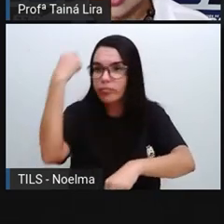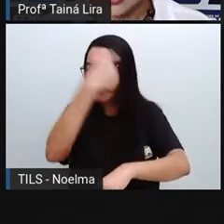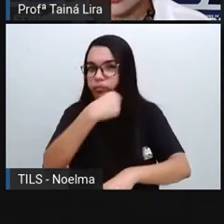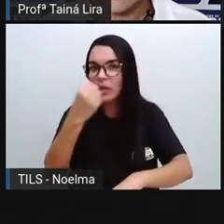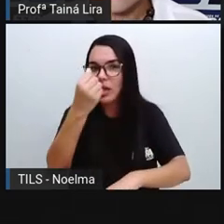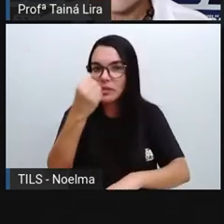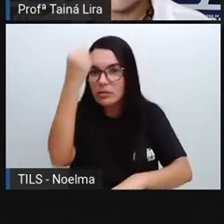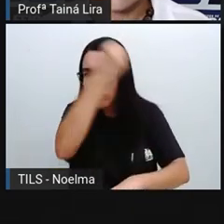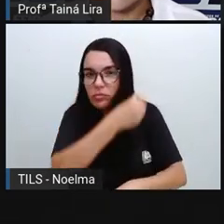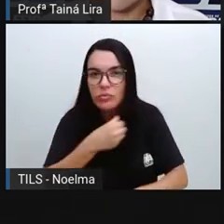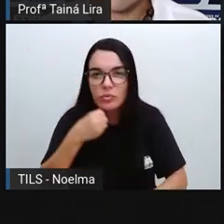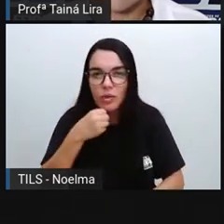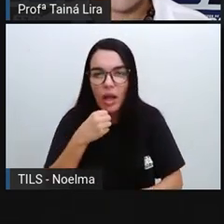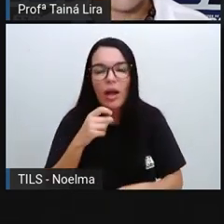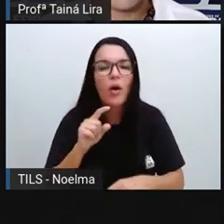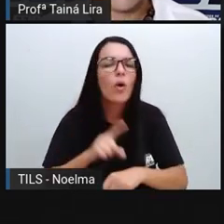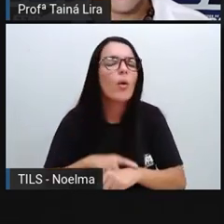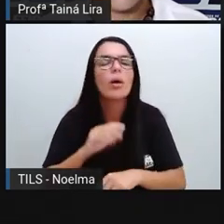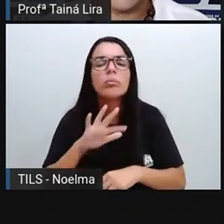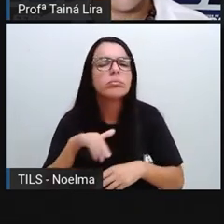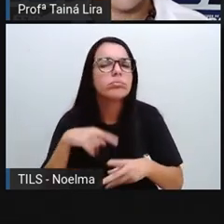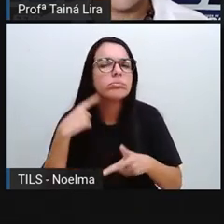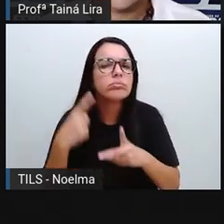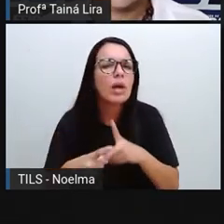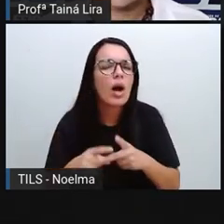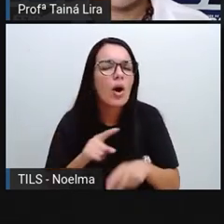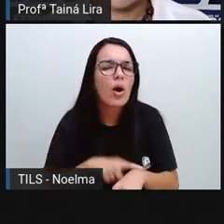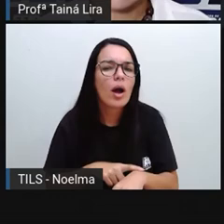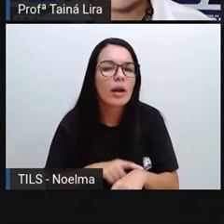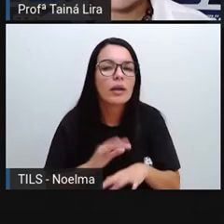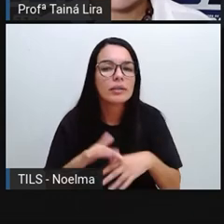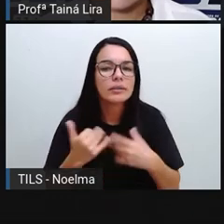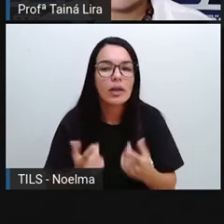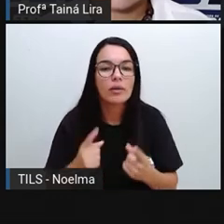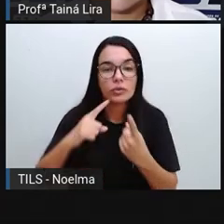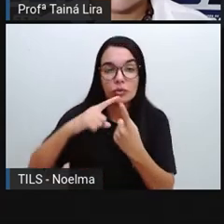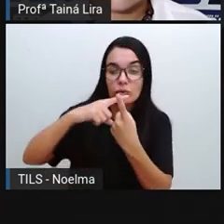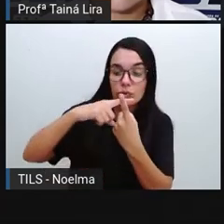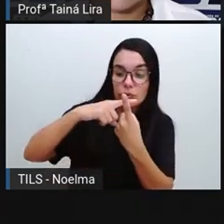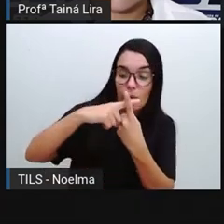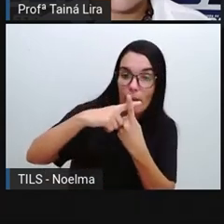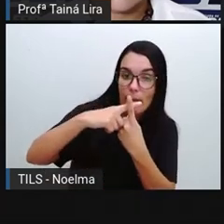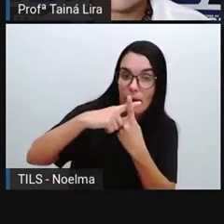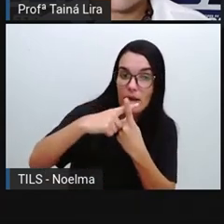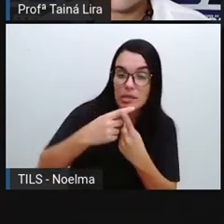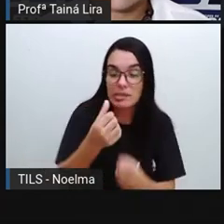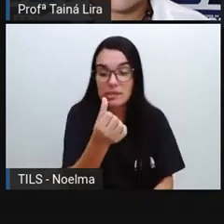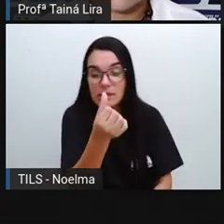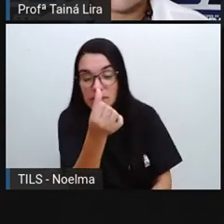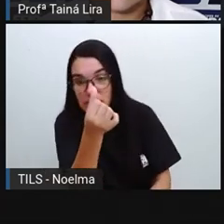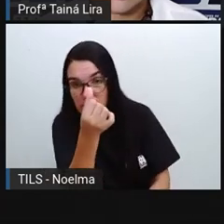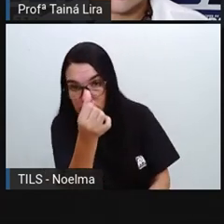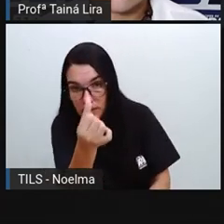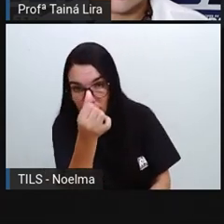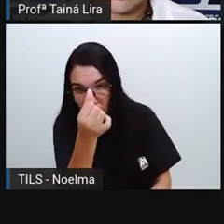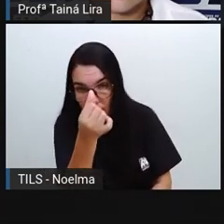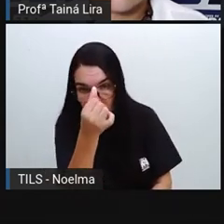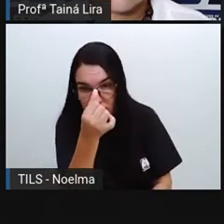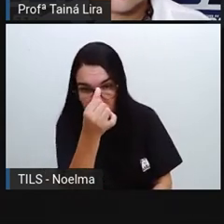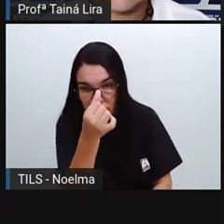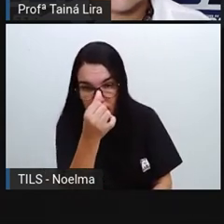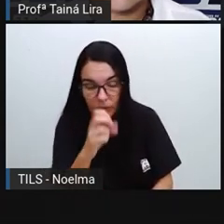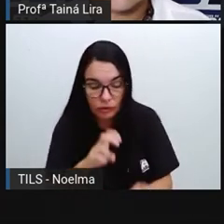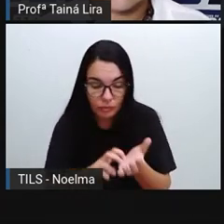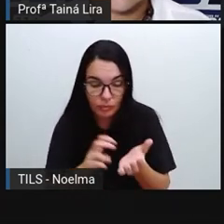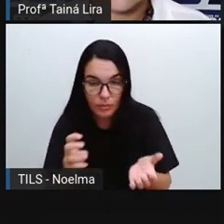Como é que eu sei qual é o próximo horário? Pró. Então, eu peguei aqui, ó, seis, que é o horário que ela utilizou de manhã. Olha lá.